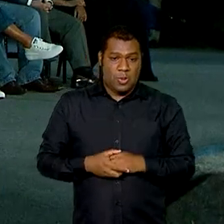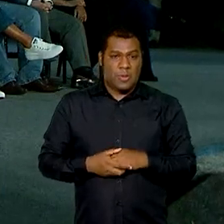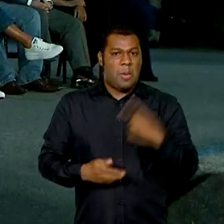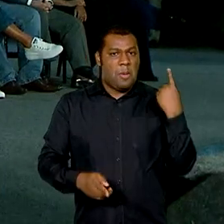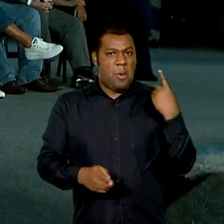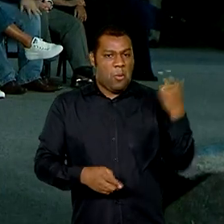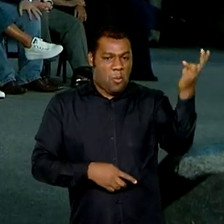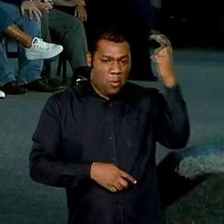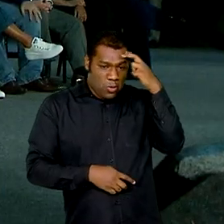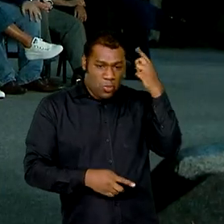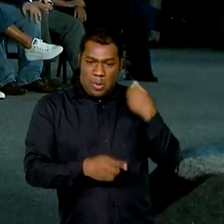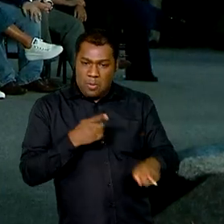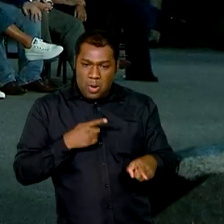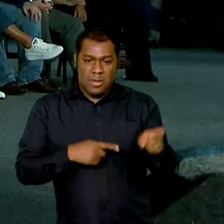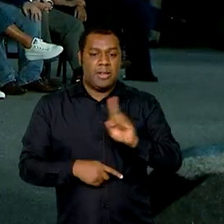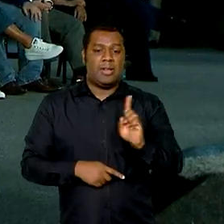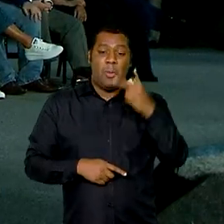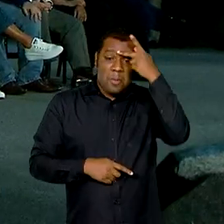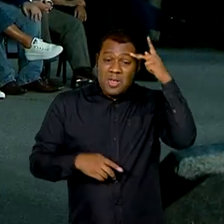seja para poucos, mas que seja para todos.